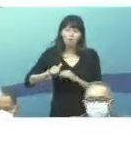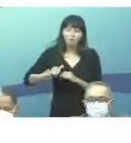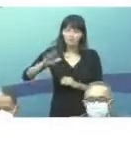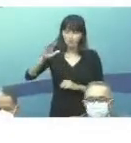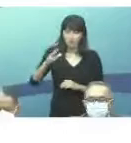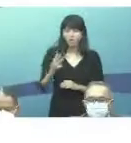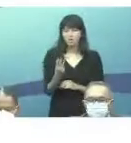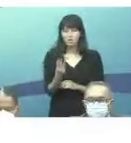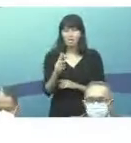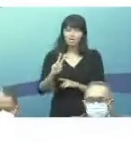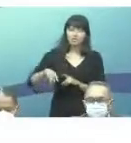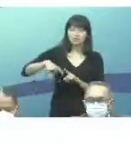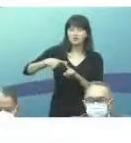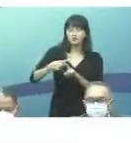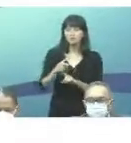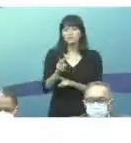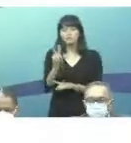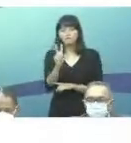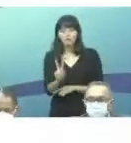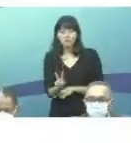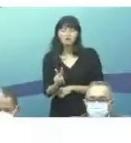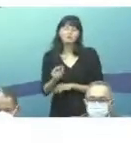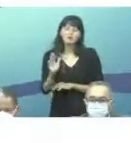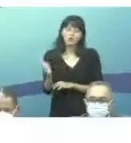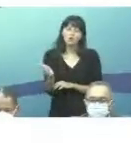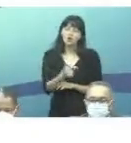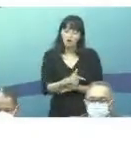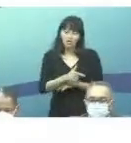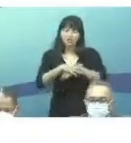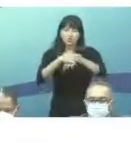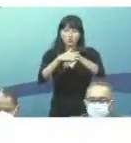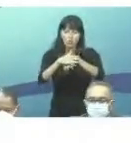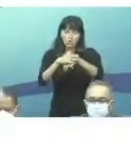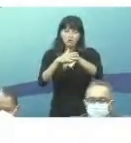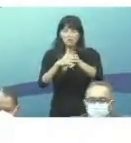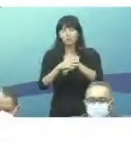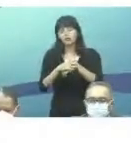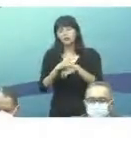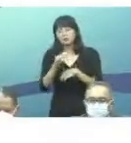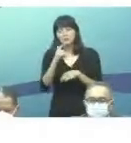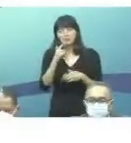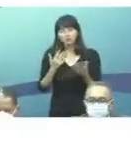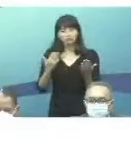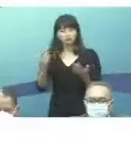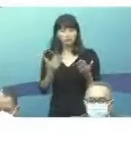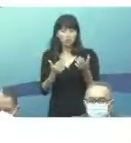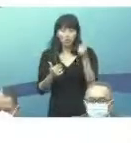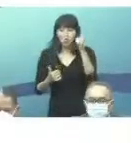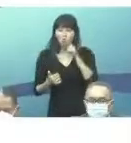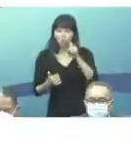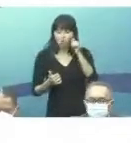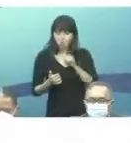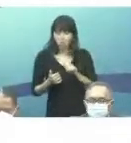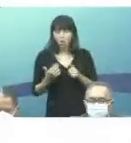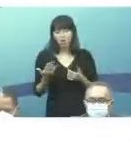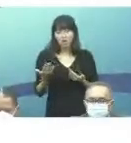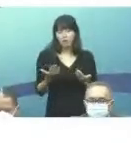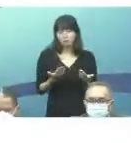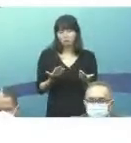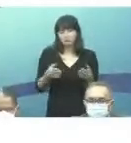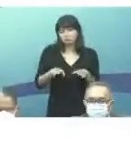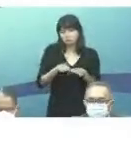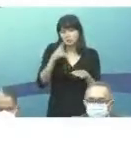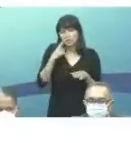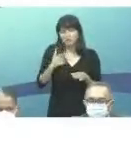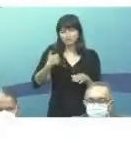de três vezes mais risco de adoecimento quando comparados com mulheres, particularmente, em todas